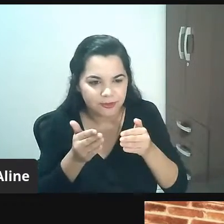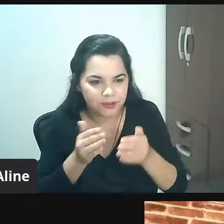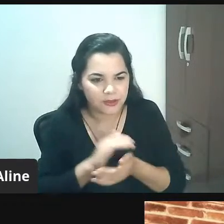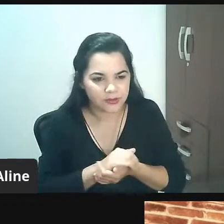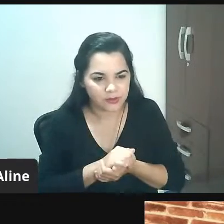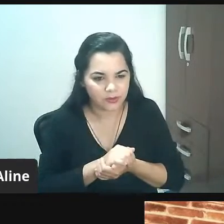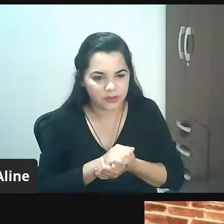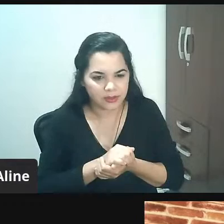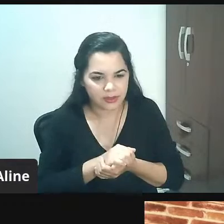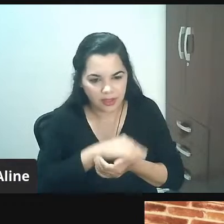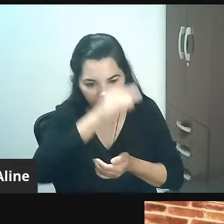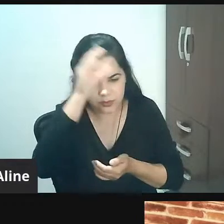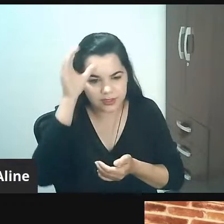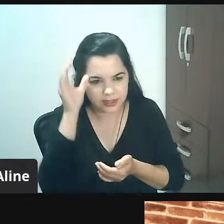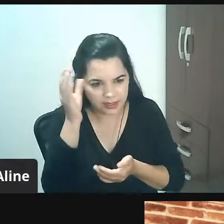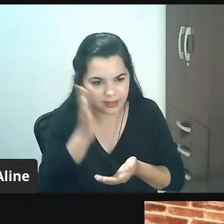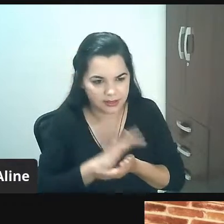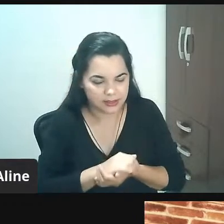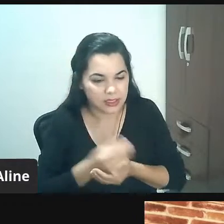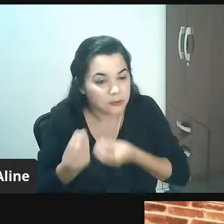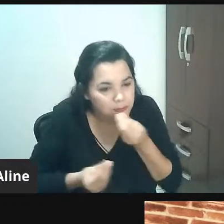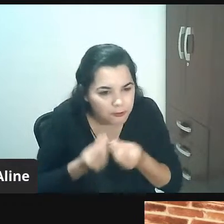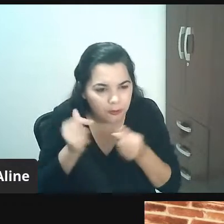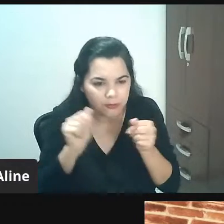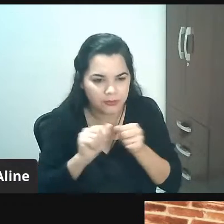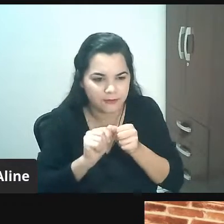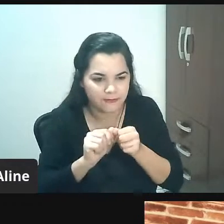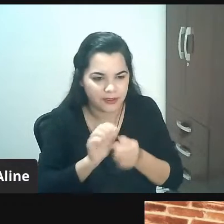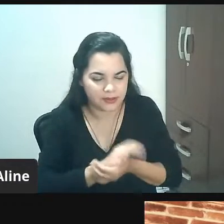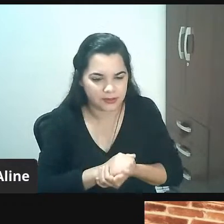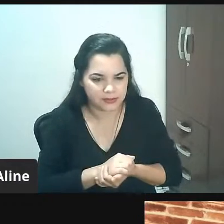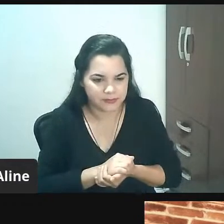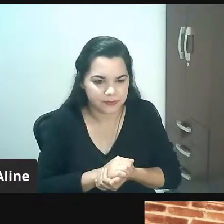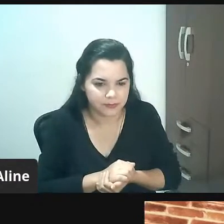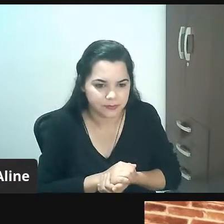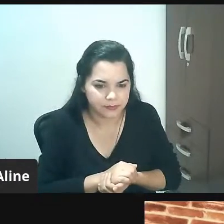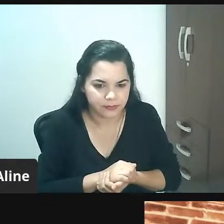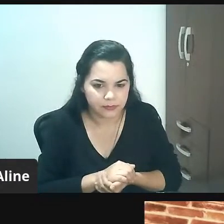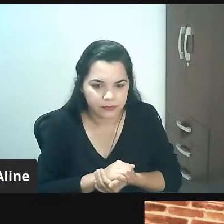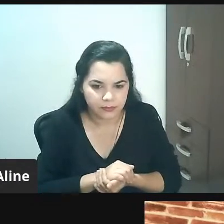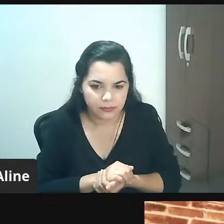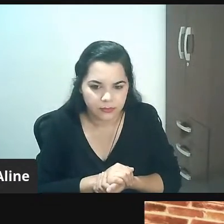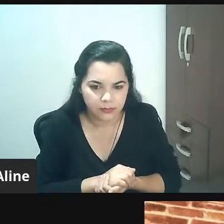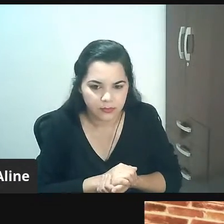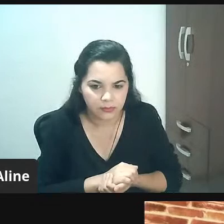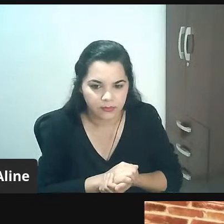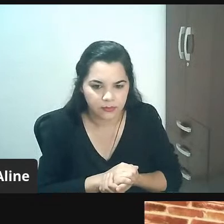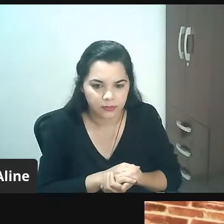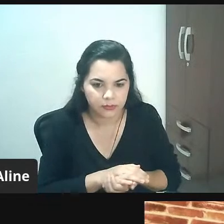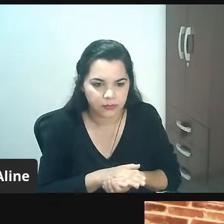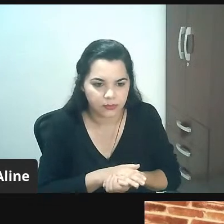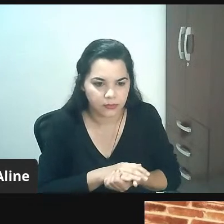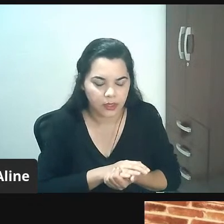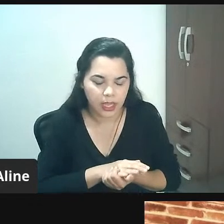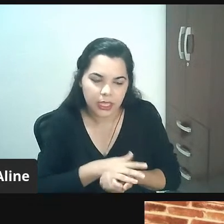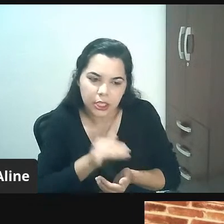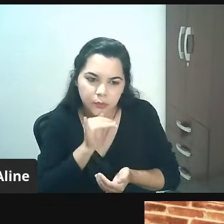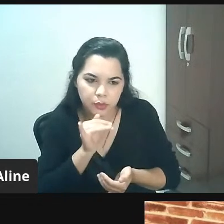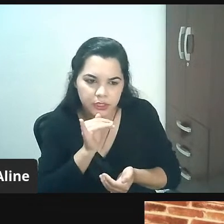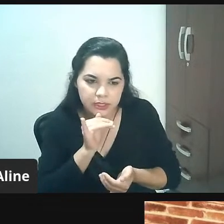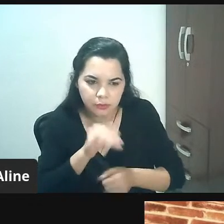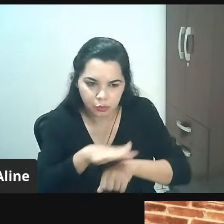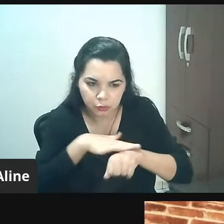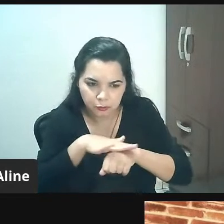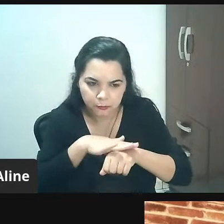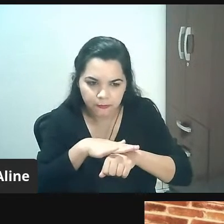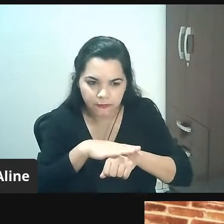tangibilizar o que muita gente chama de intangível como é que eu faço isso vou dar um exemplo tá imagine que eu vire para o dono de uma loja e fale com ele